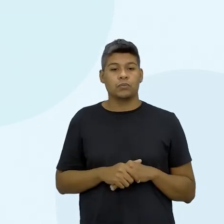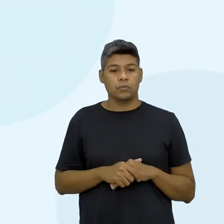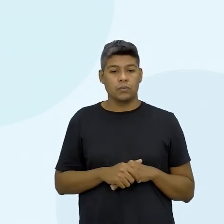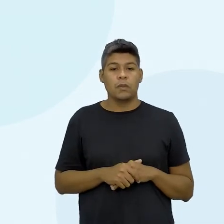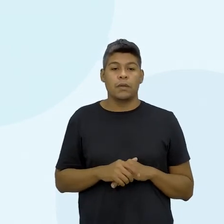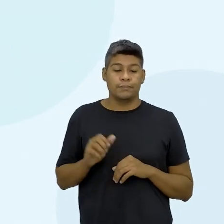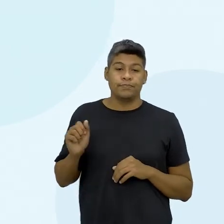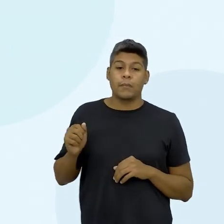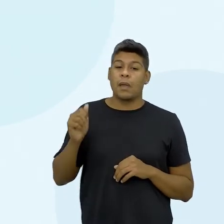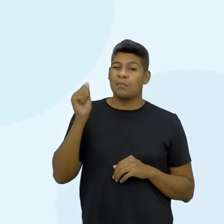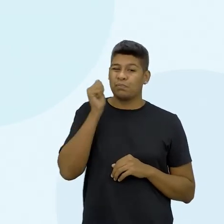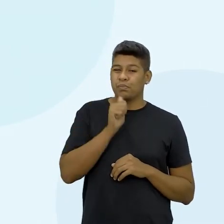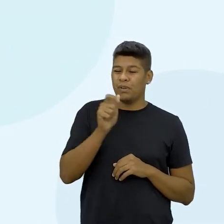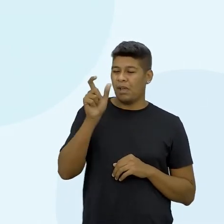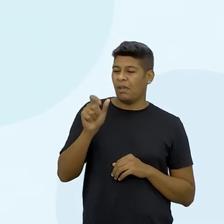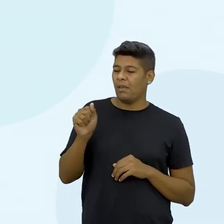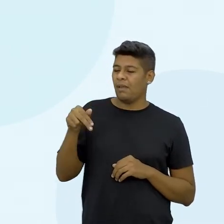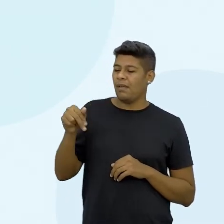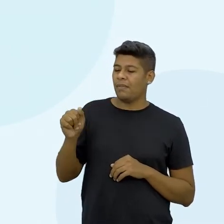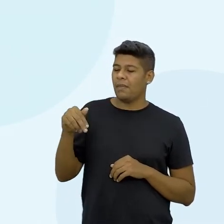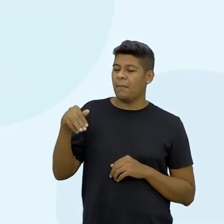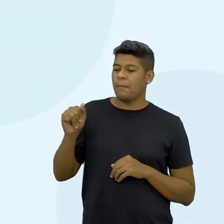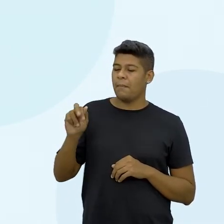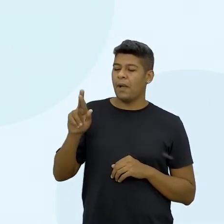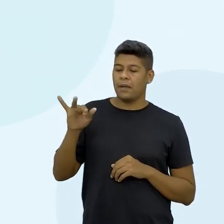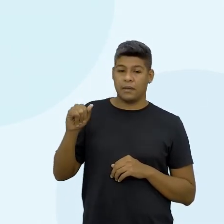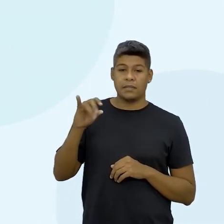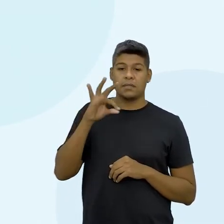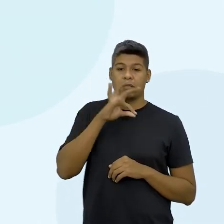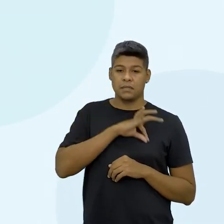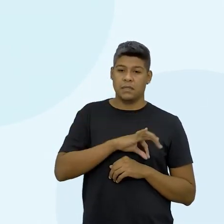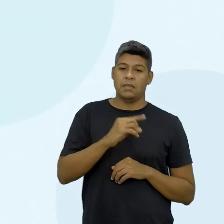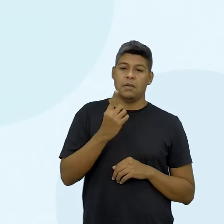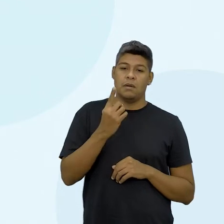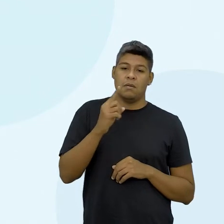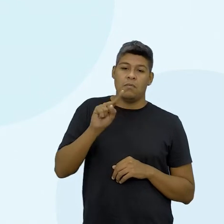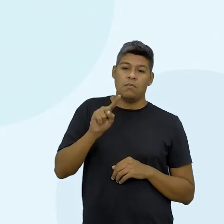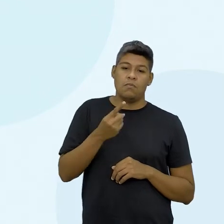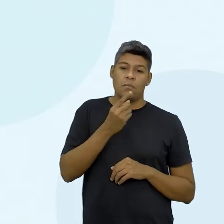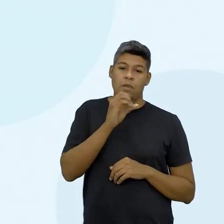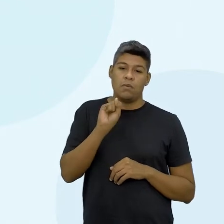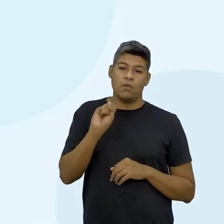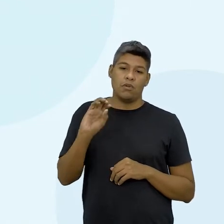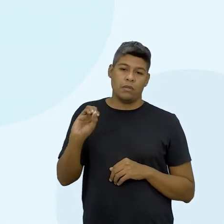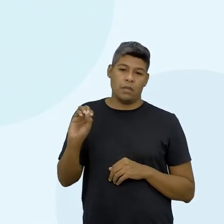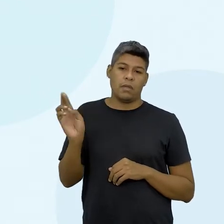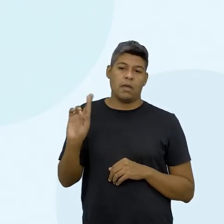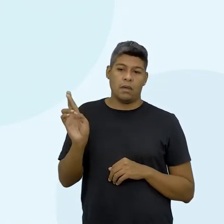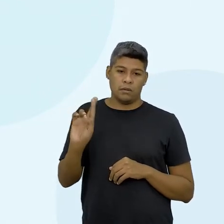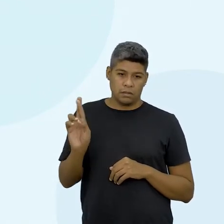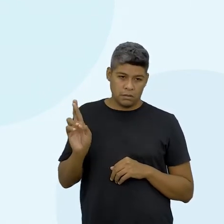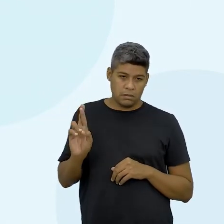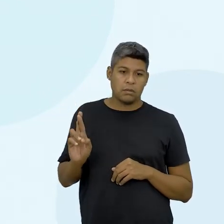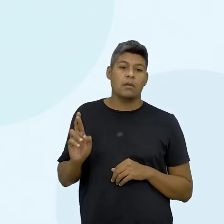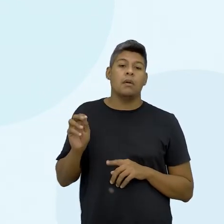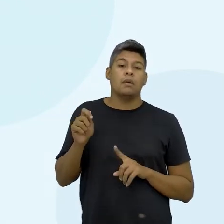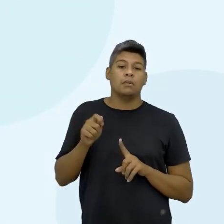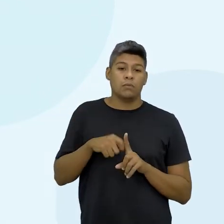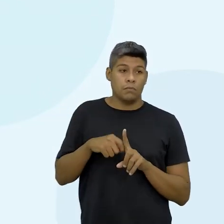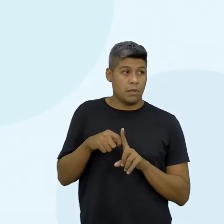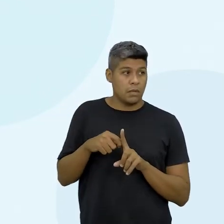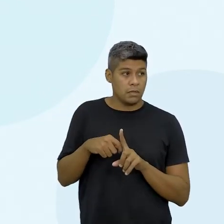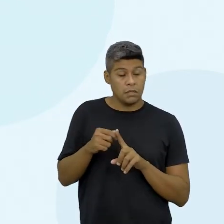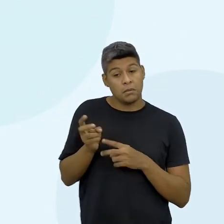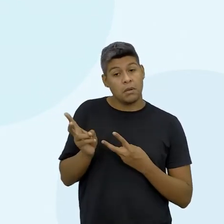tela. Ana Maria recebeu seu salário no valor de R$.080. Ao longo do mês,